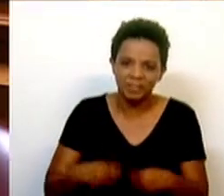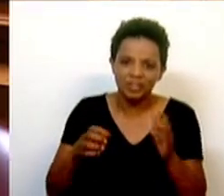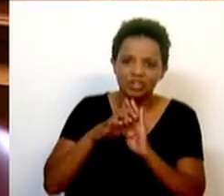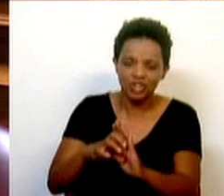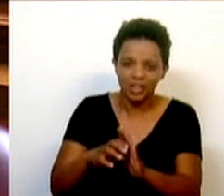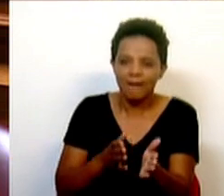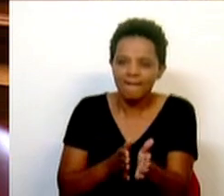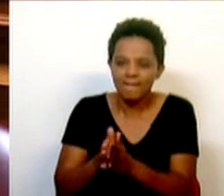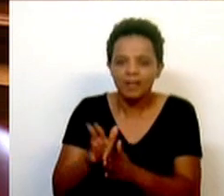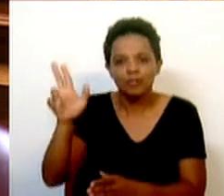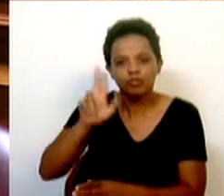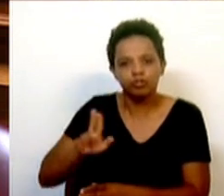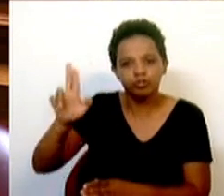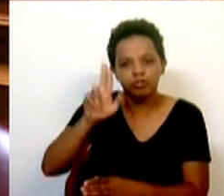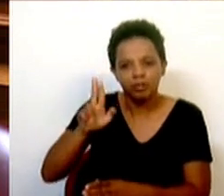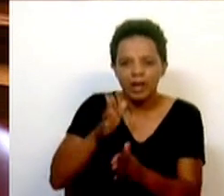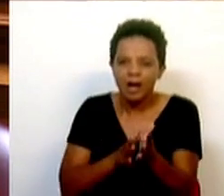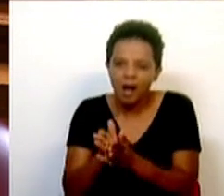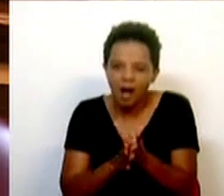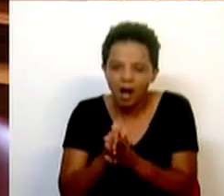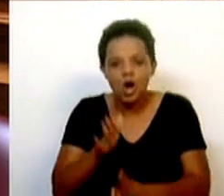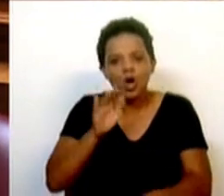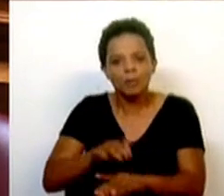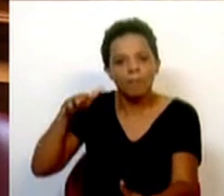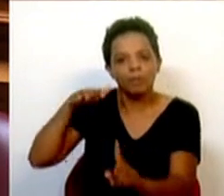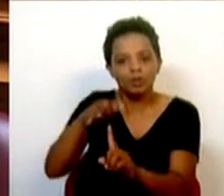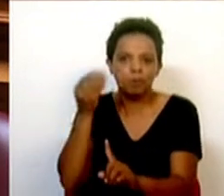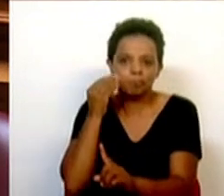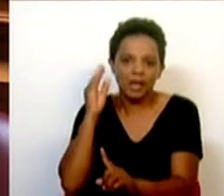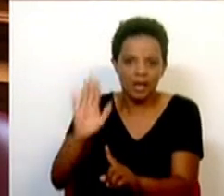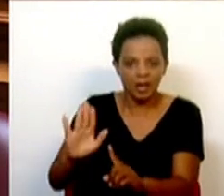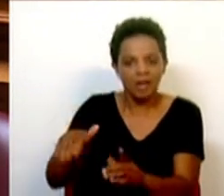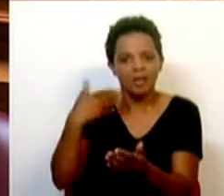esteja a utilizar as Jornadas Mundiais da Juventude para trazer o seu populismo habitual,